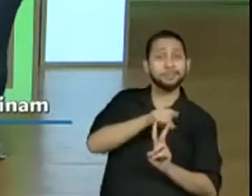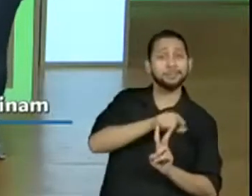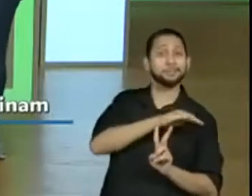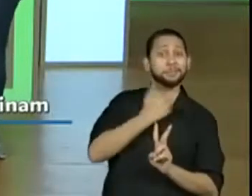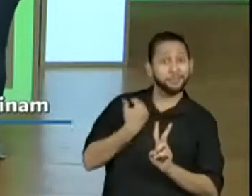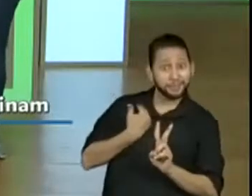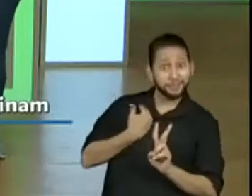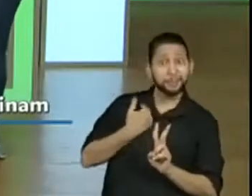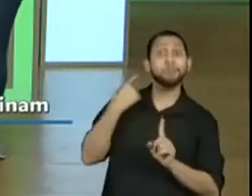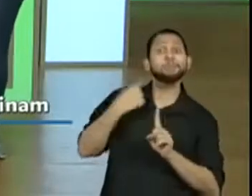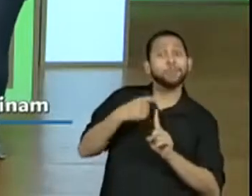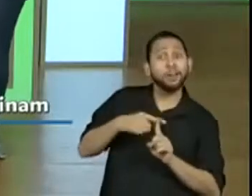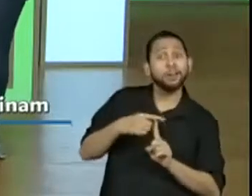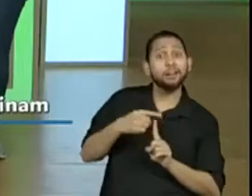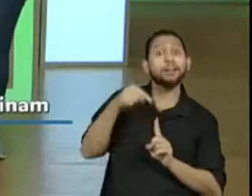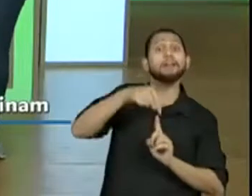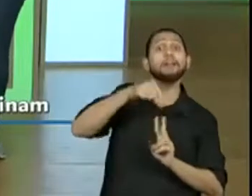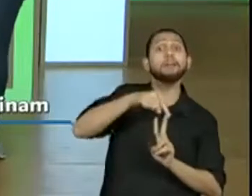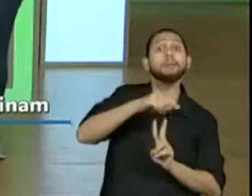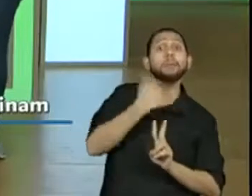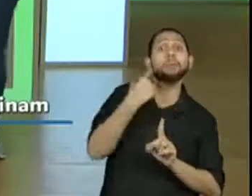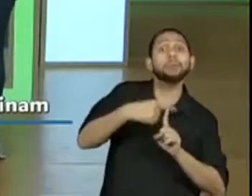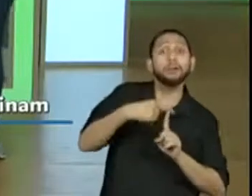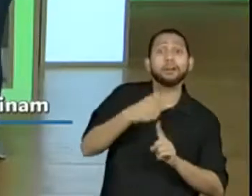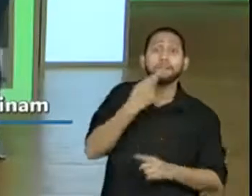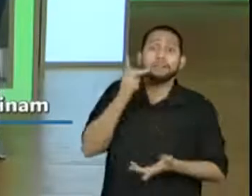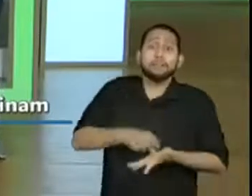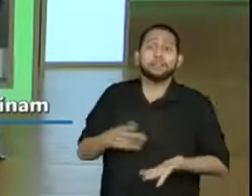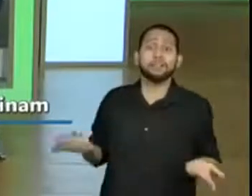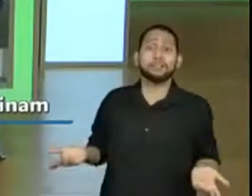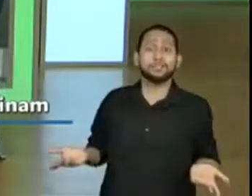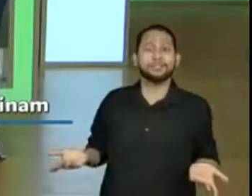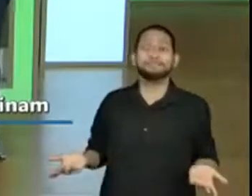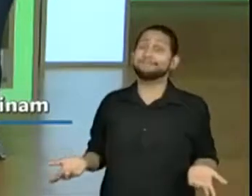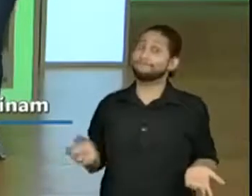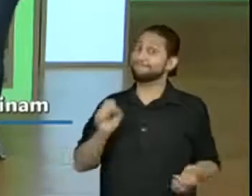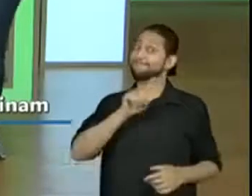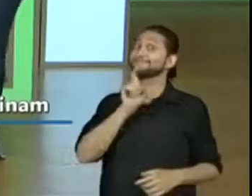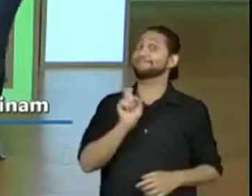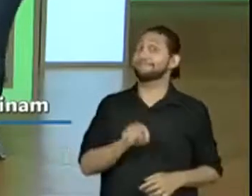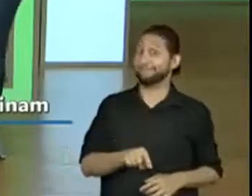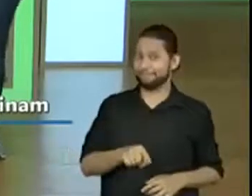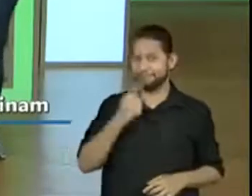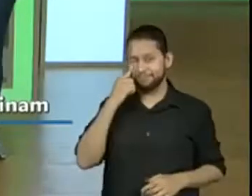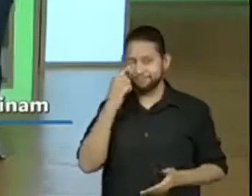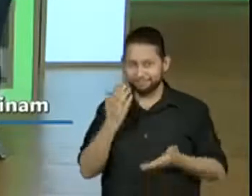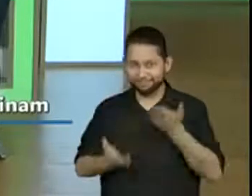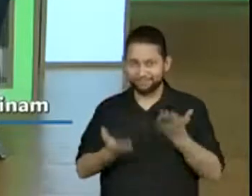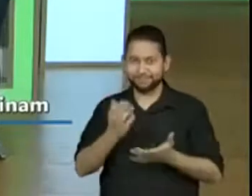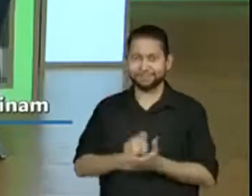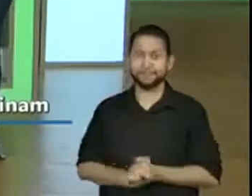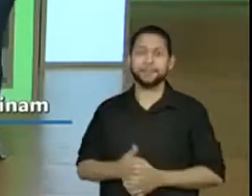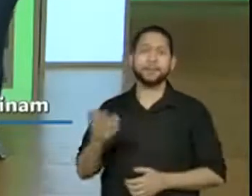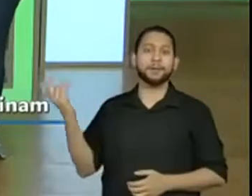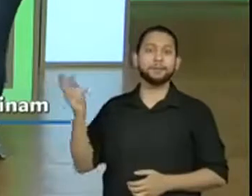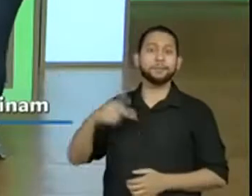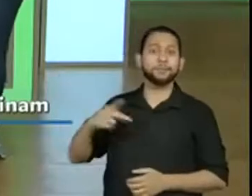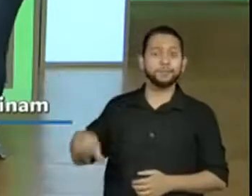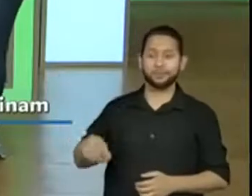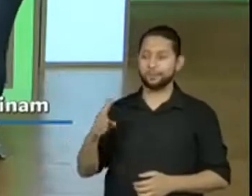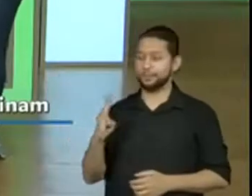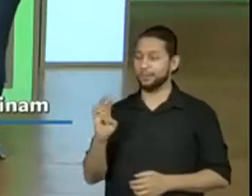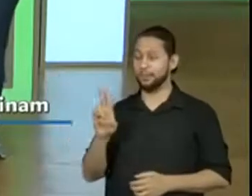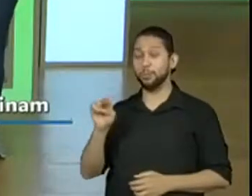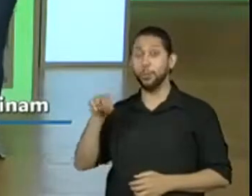alunos que essa aula é feita para vocês, pessoal. A professora Bruna deu uma sugestão de atividade que vocês podem até complementar aí,